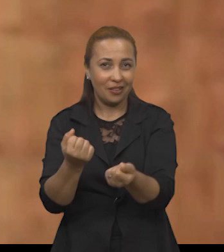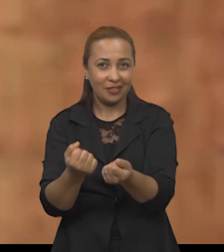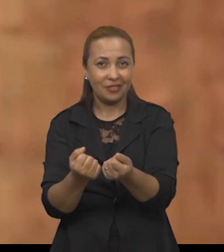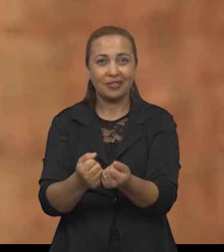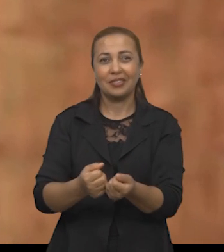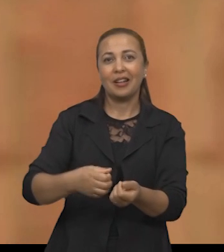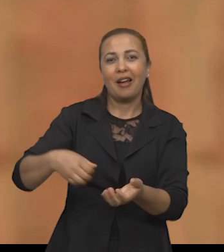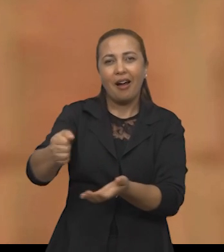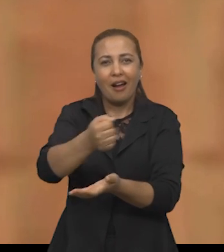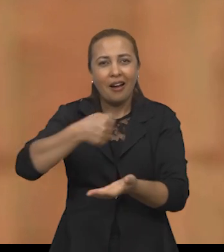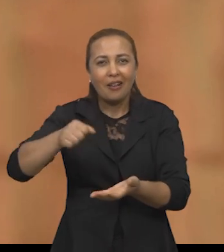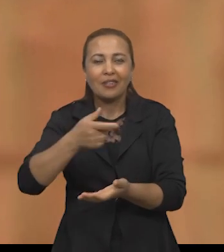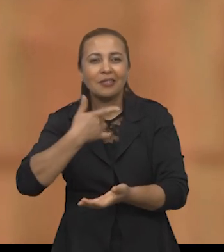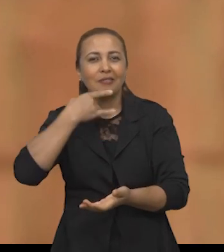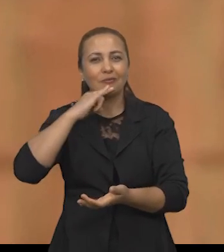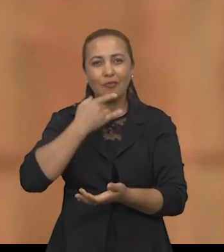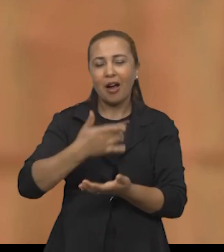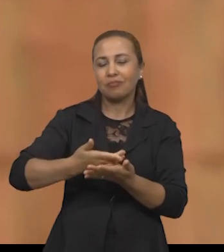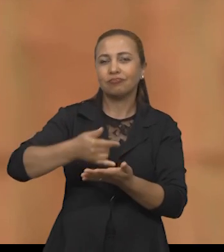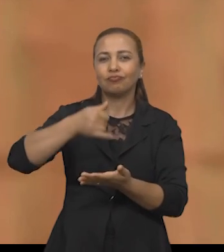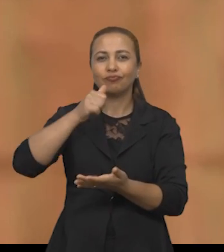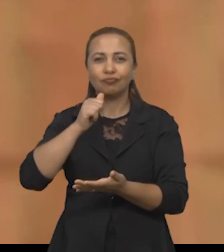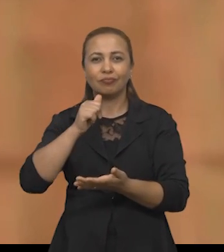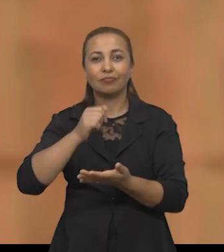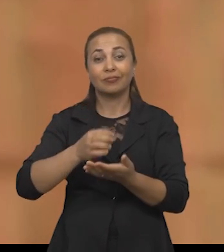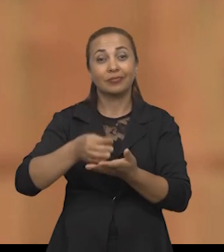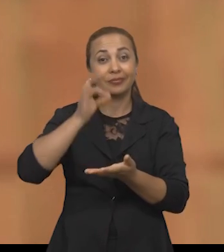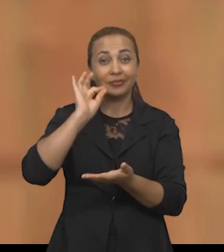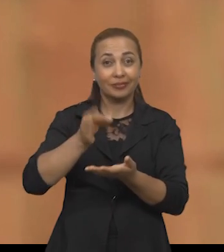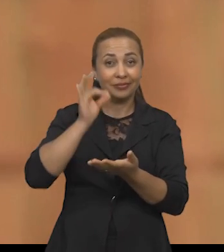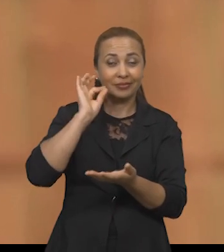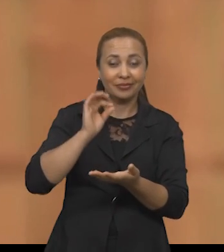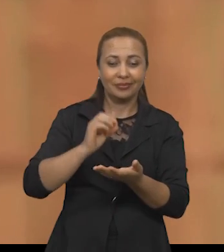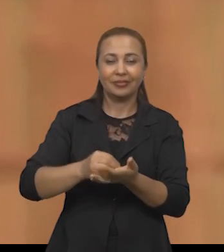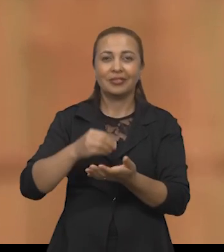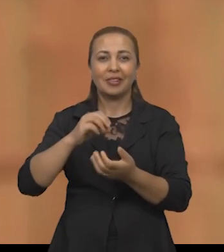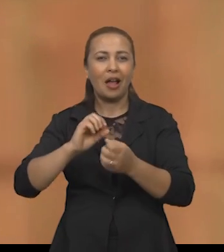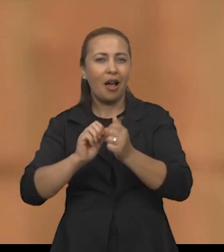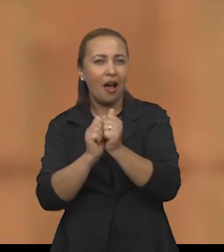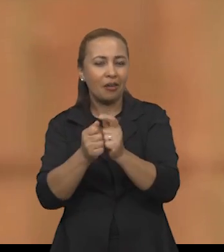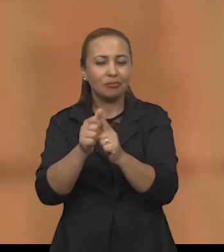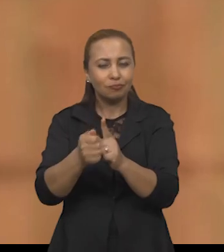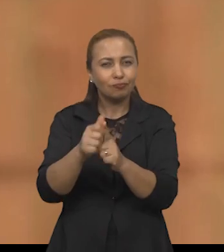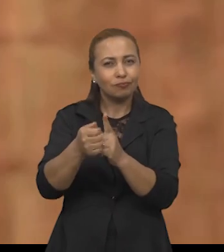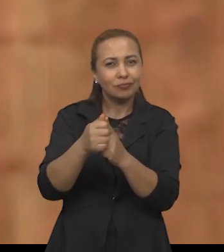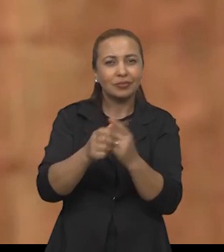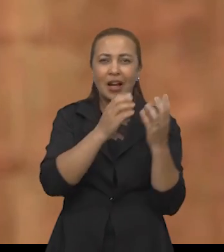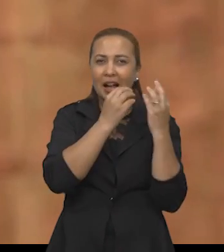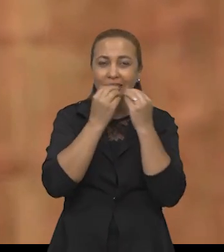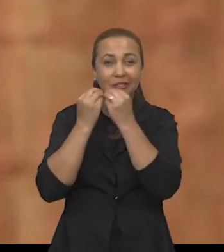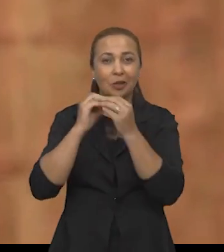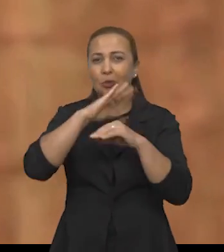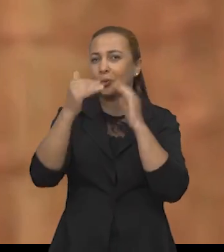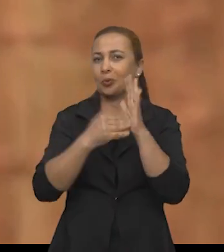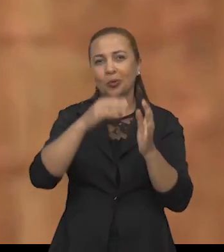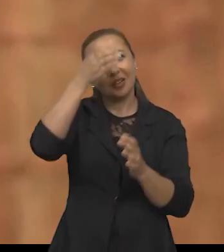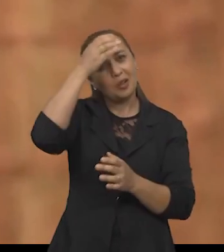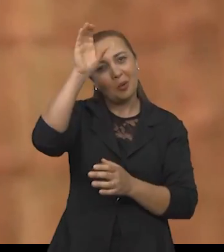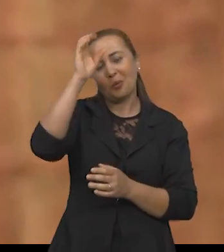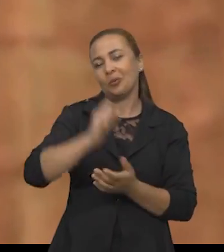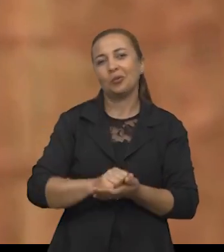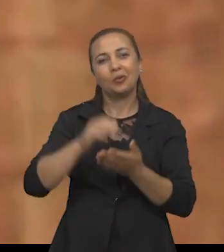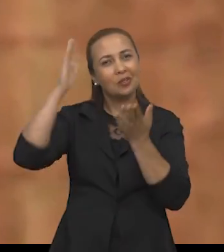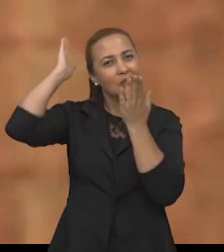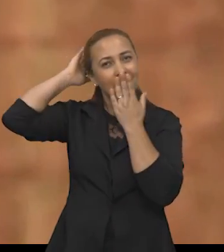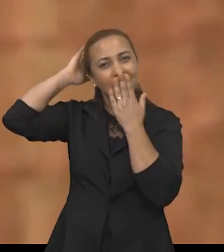aipim feita na fogueira, o quentão, o licorzinho de genipapo, paçoca, amendoim, milho, tudo isso é da cultura